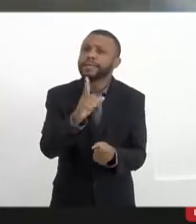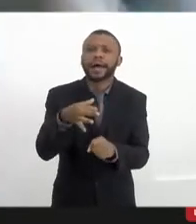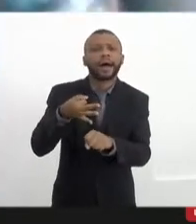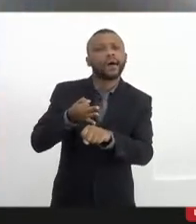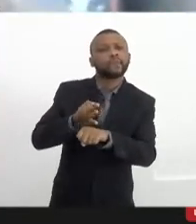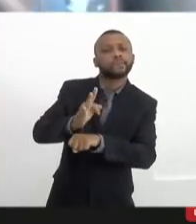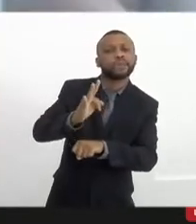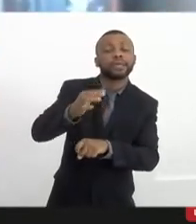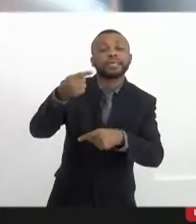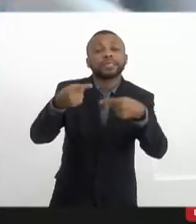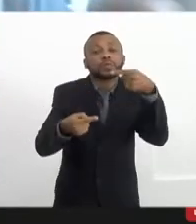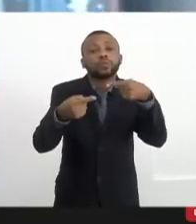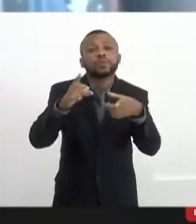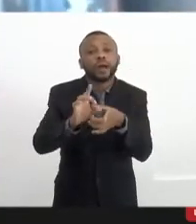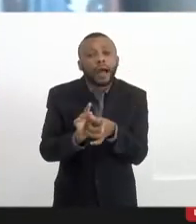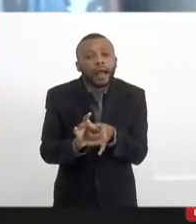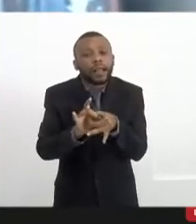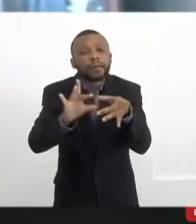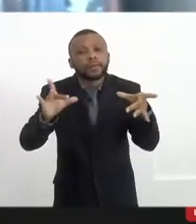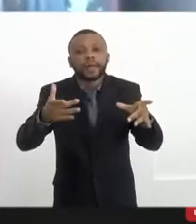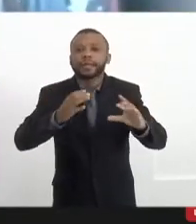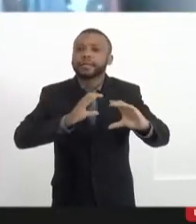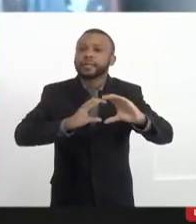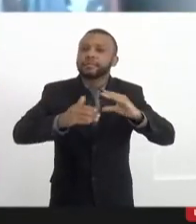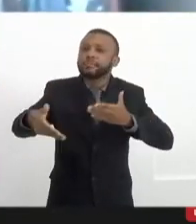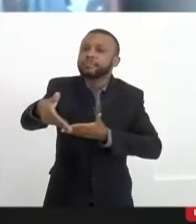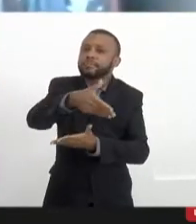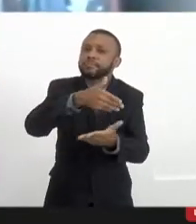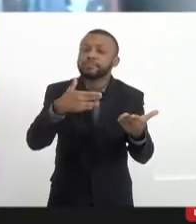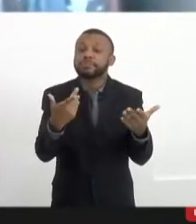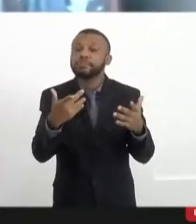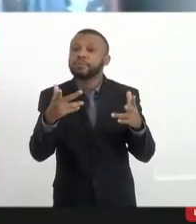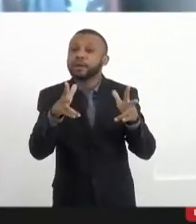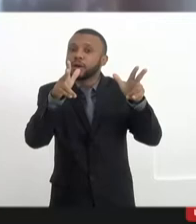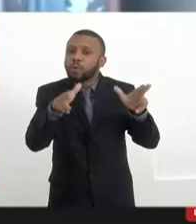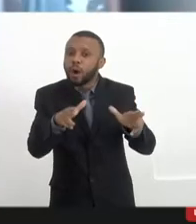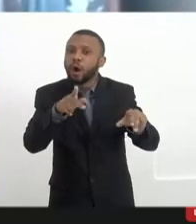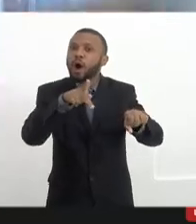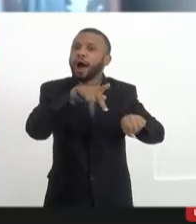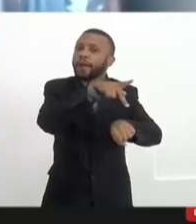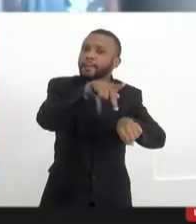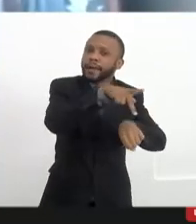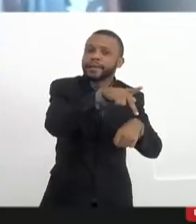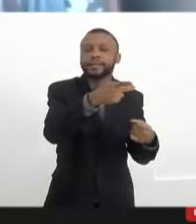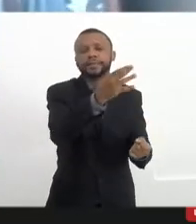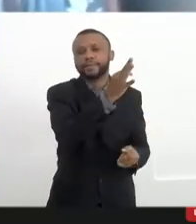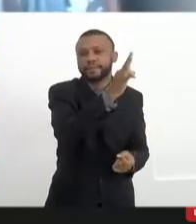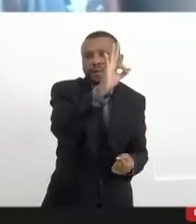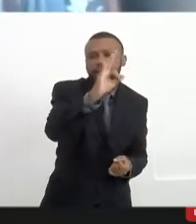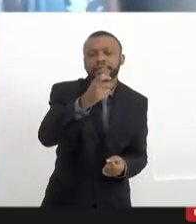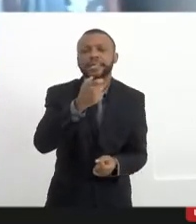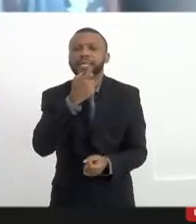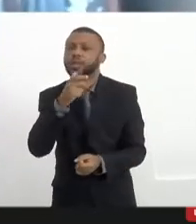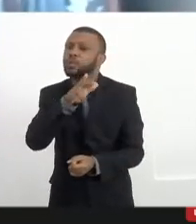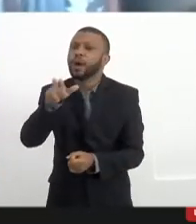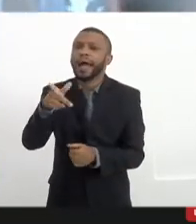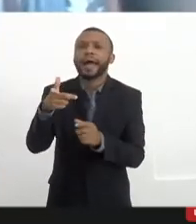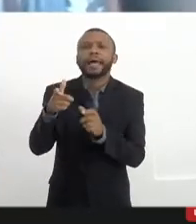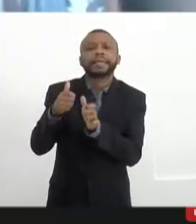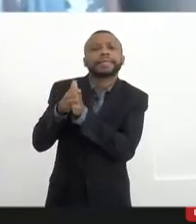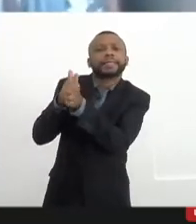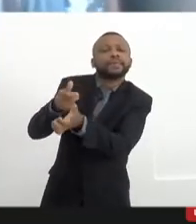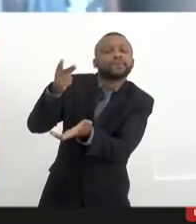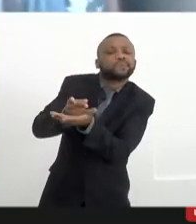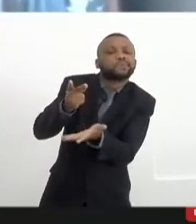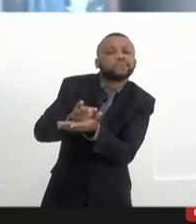discutir a democratização nos termos da França e da Inglaterra. Não é nos termos da Venezuela e da Guatemala que